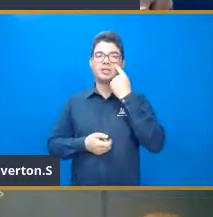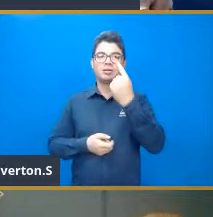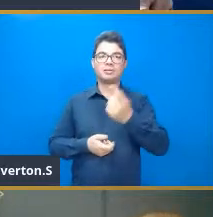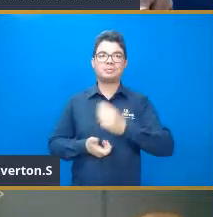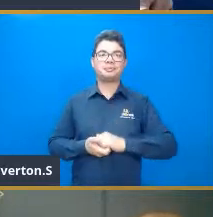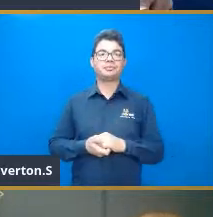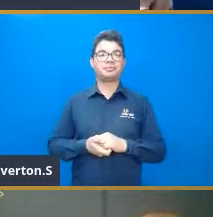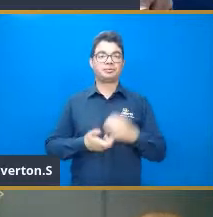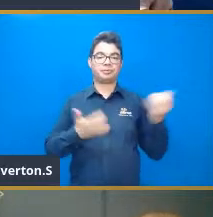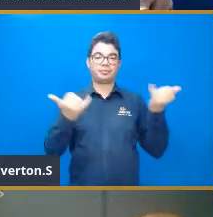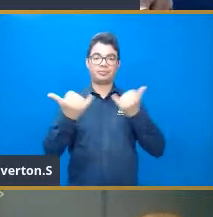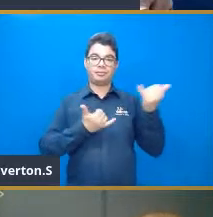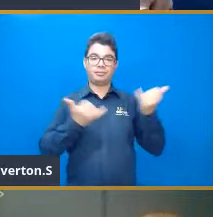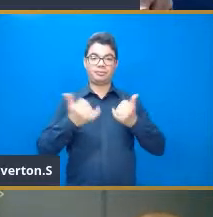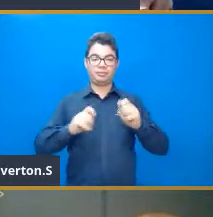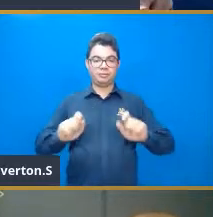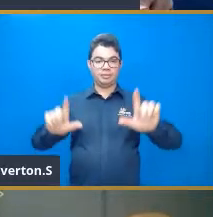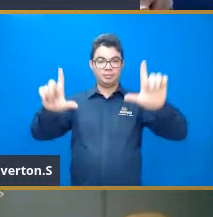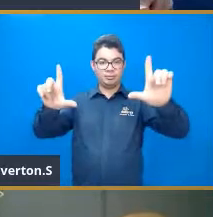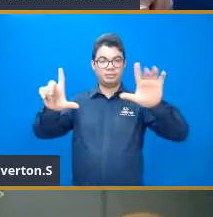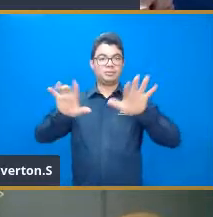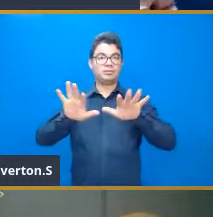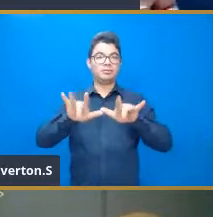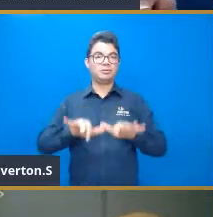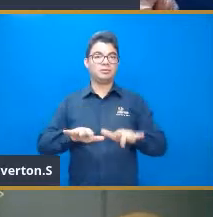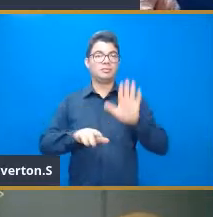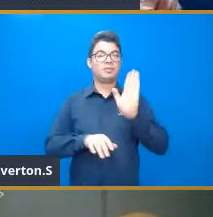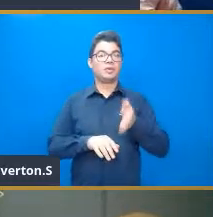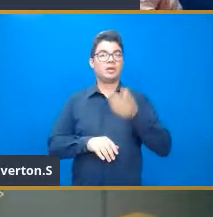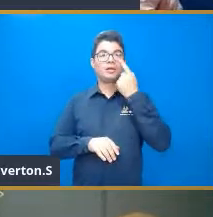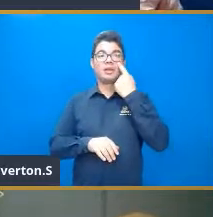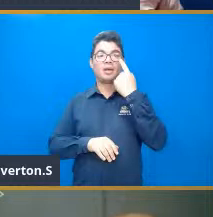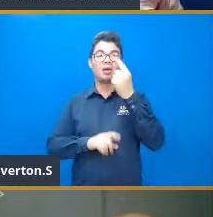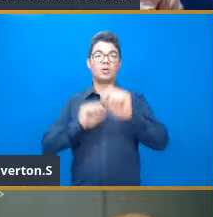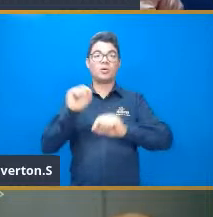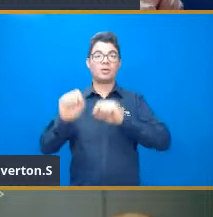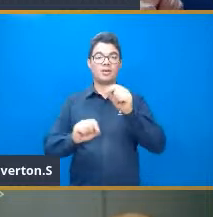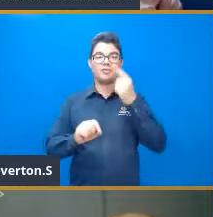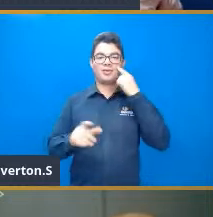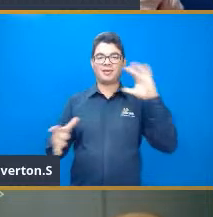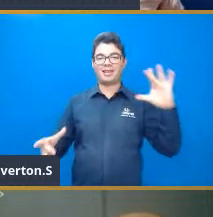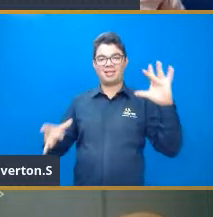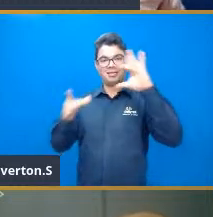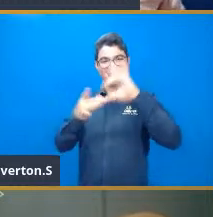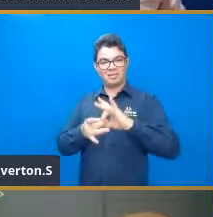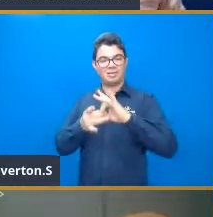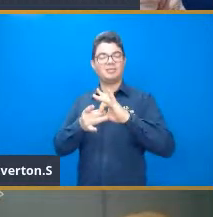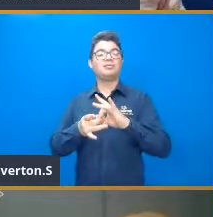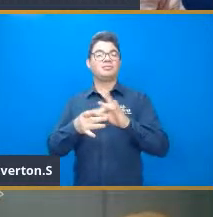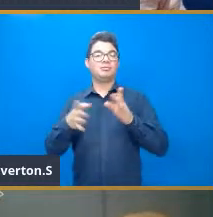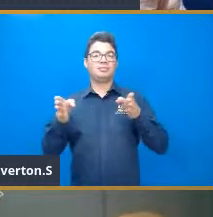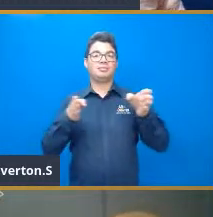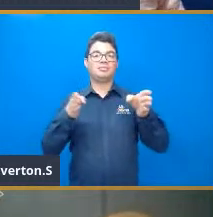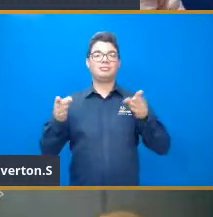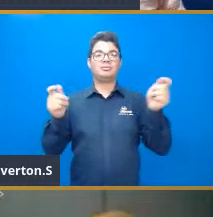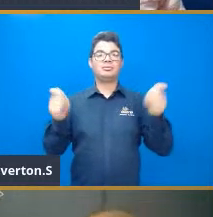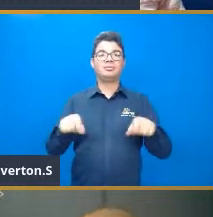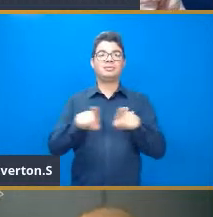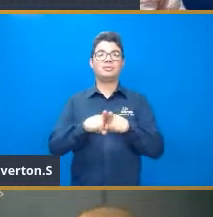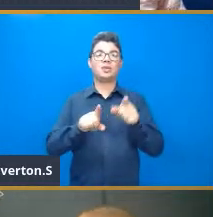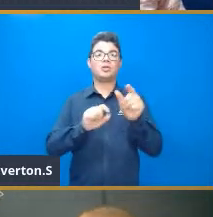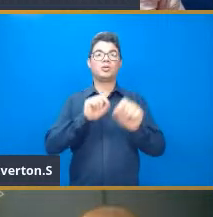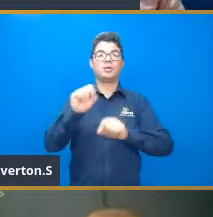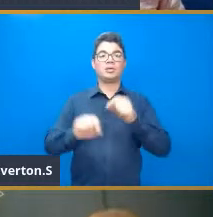informações na caixa, ali, de entrada, nós já temos aqui a relação que há entre, né, o peso e